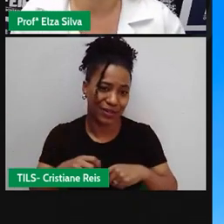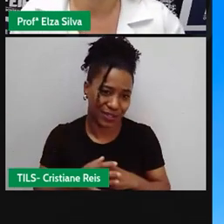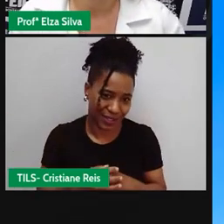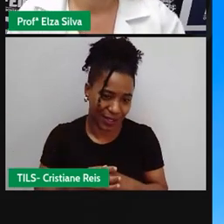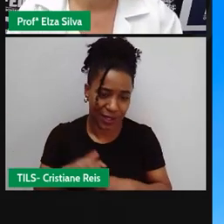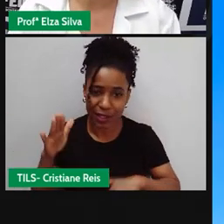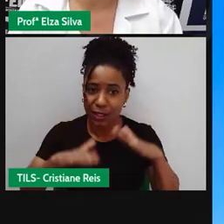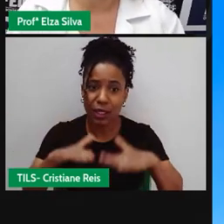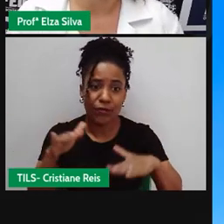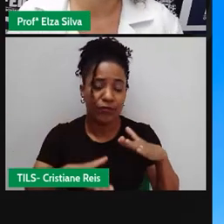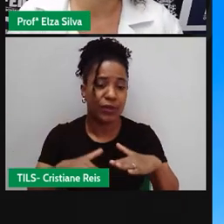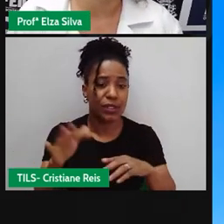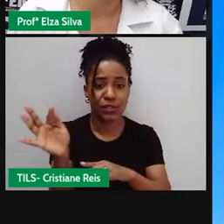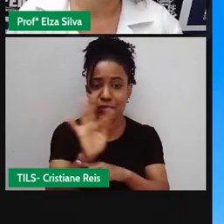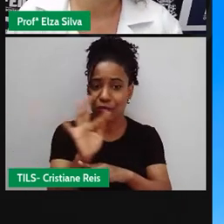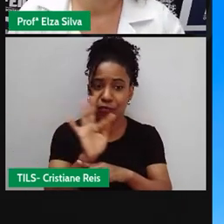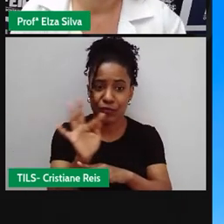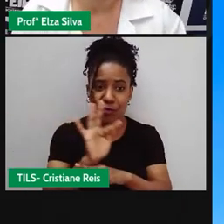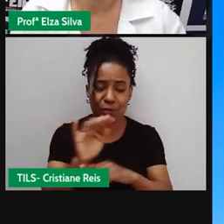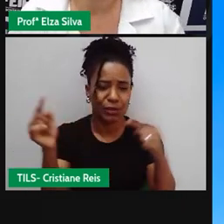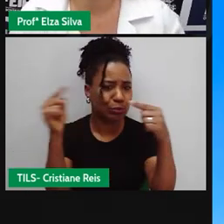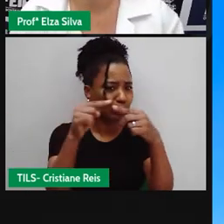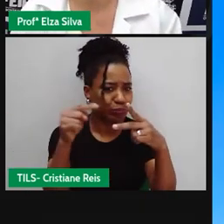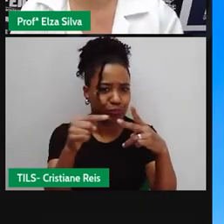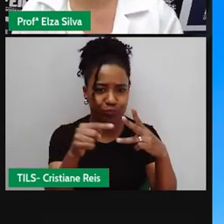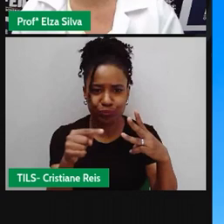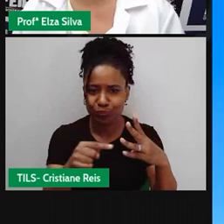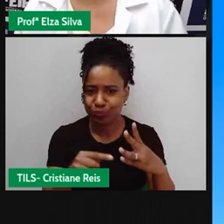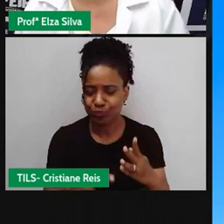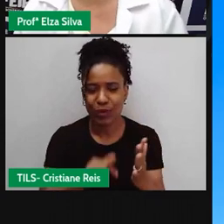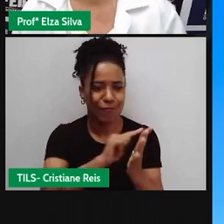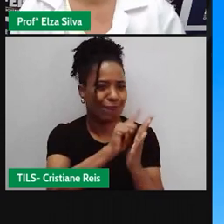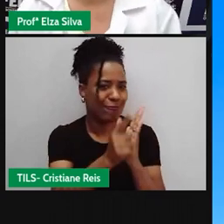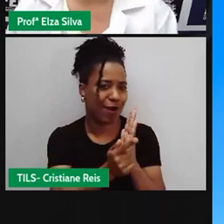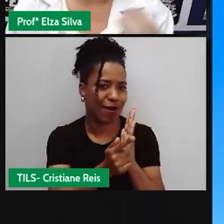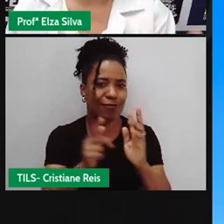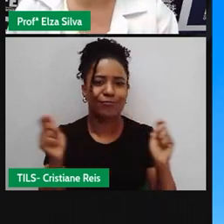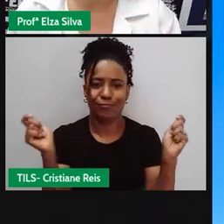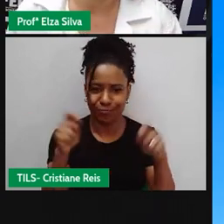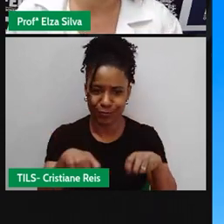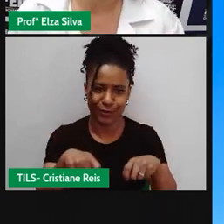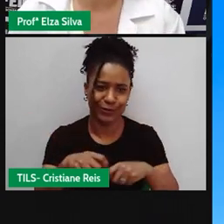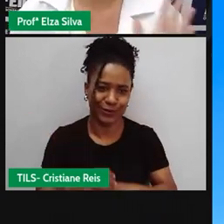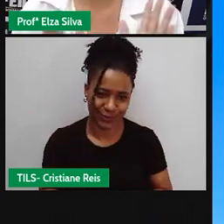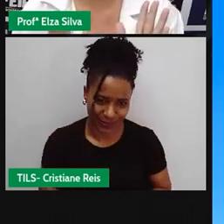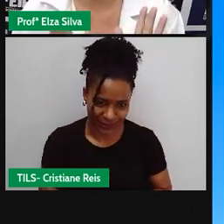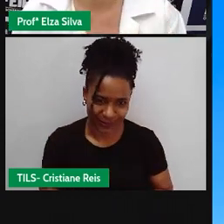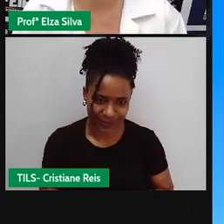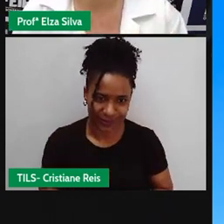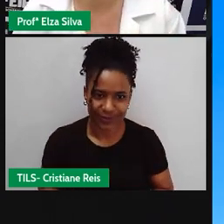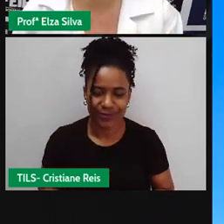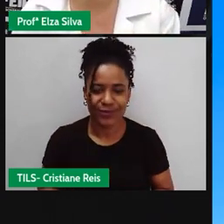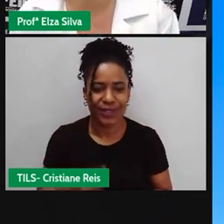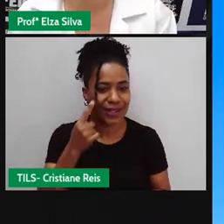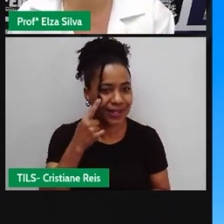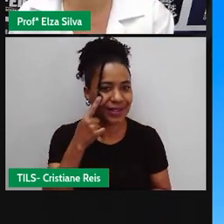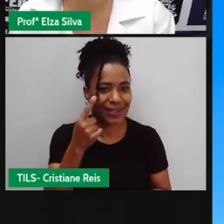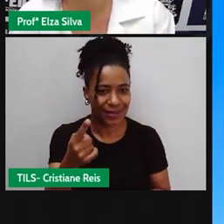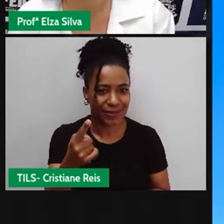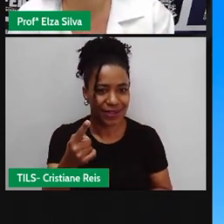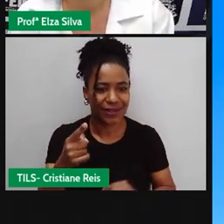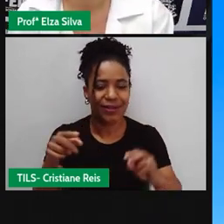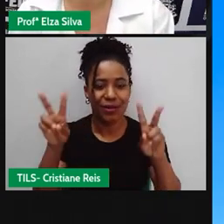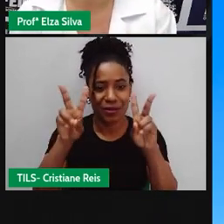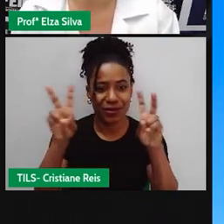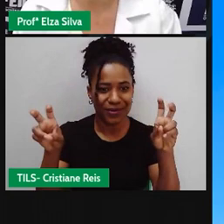Enquadrar Em vários Gêneros Não um Especificamente Como vocês viram Mission Impossible